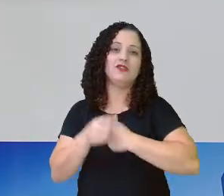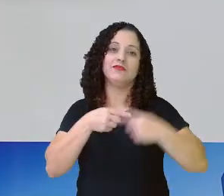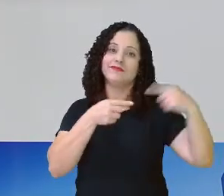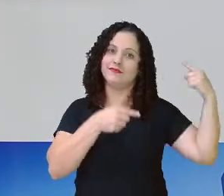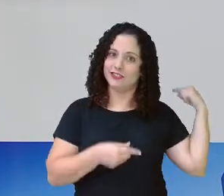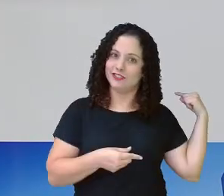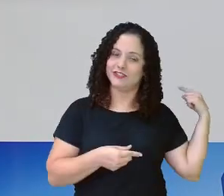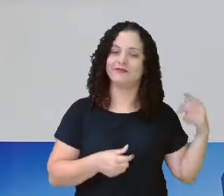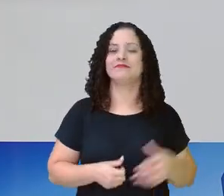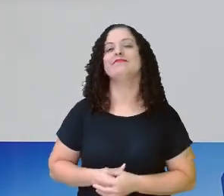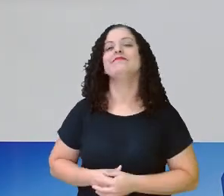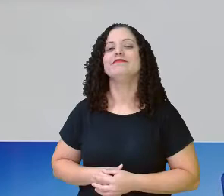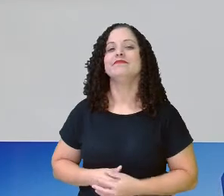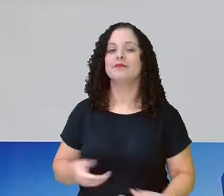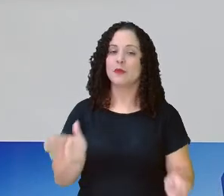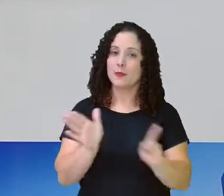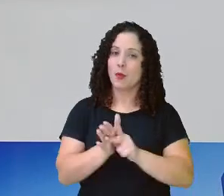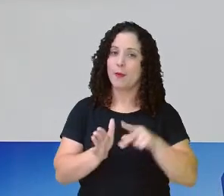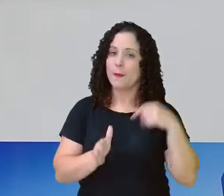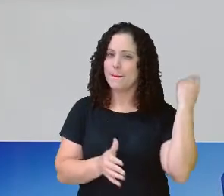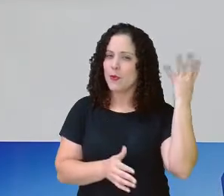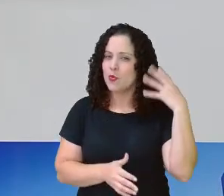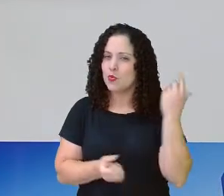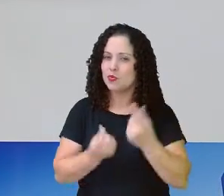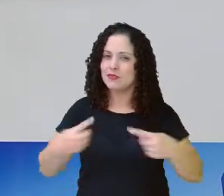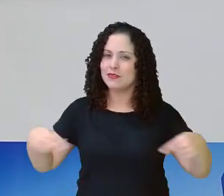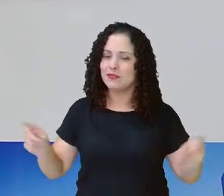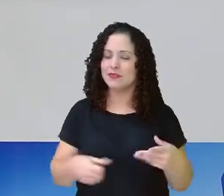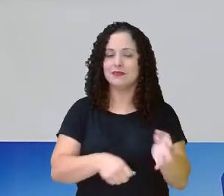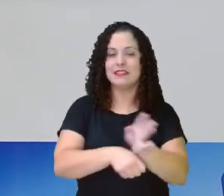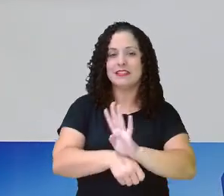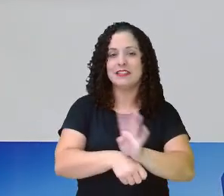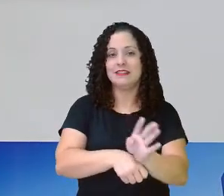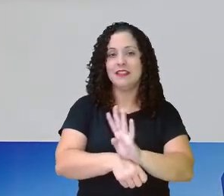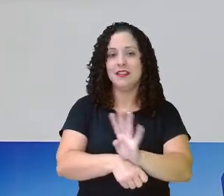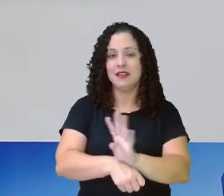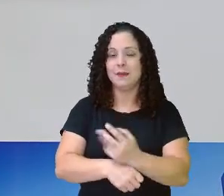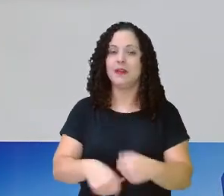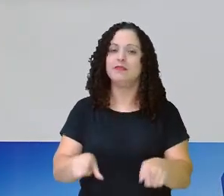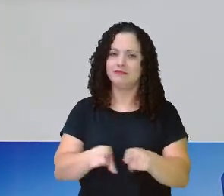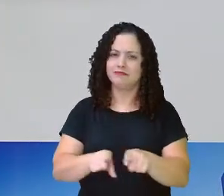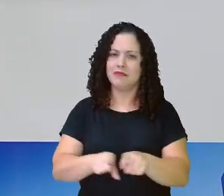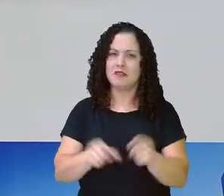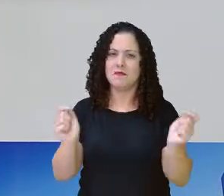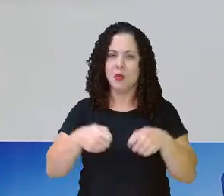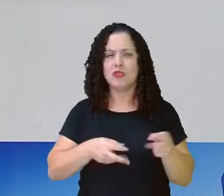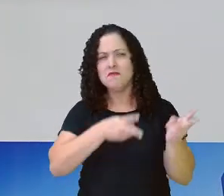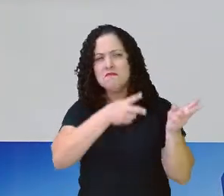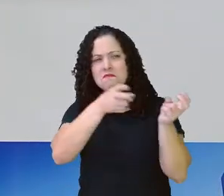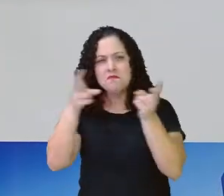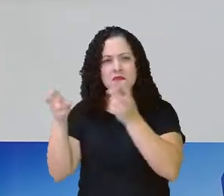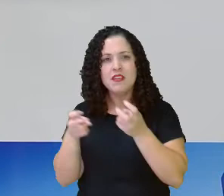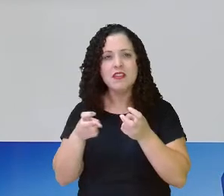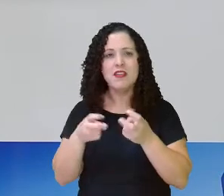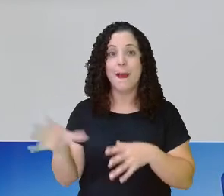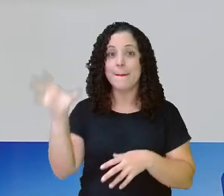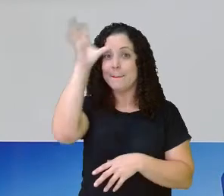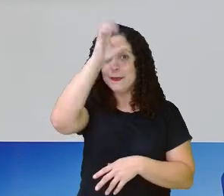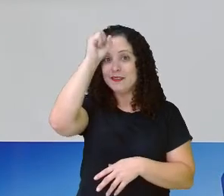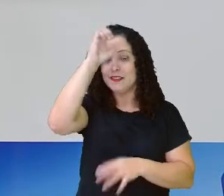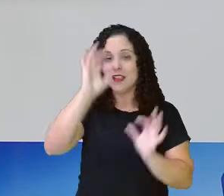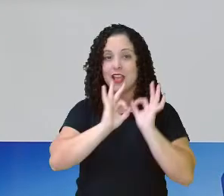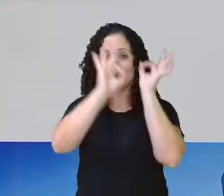época. Então, a própria música, o próprio cinema, a gente pode aprender muito de história assistindo filmes,